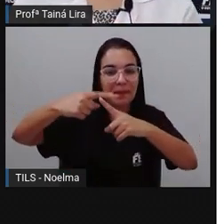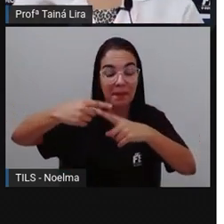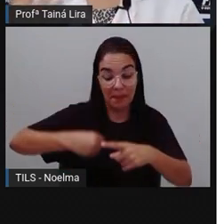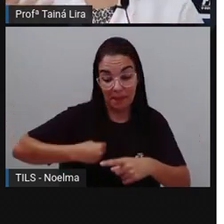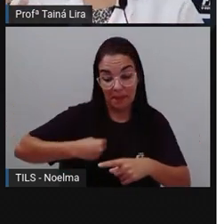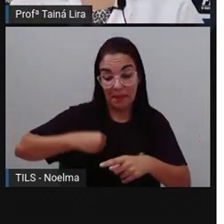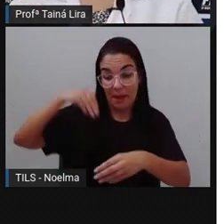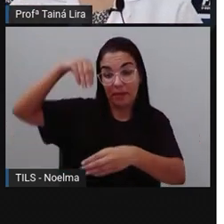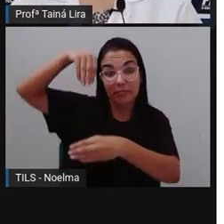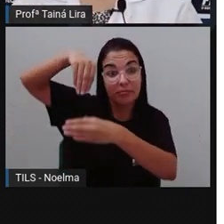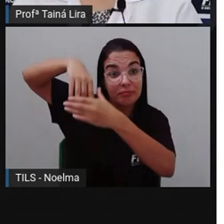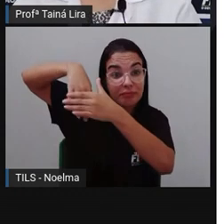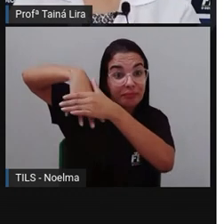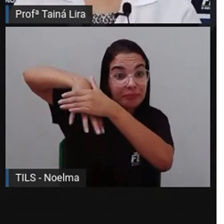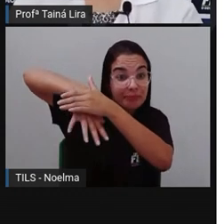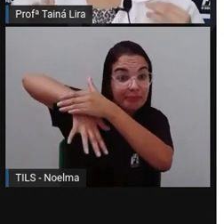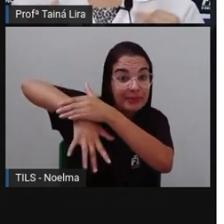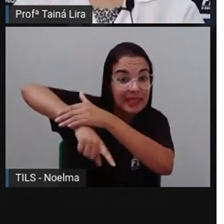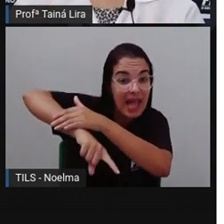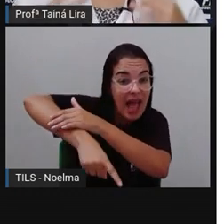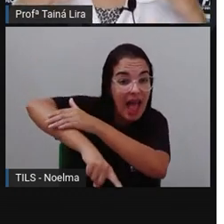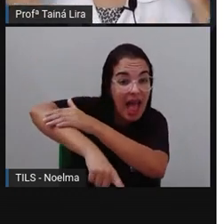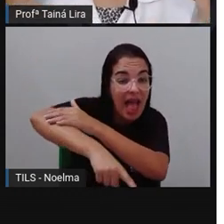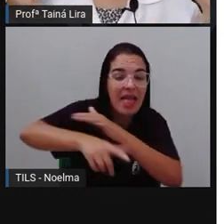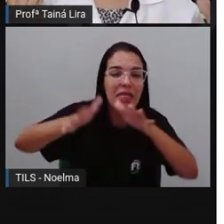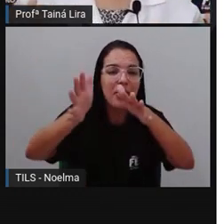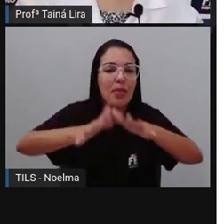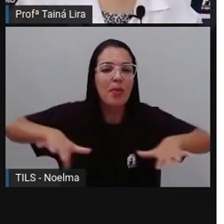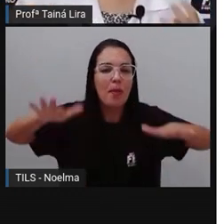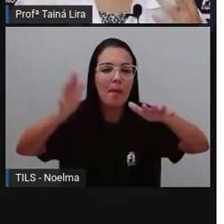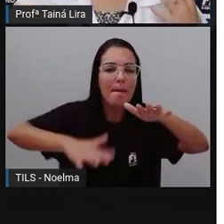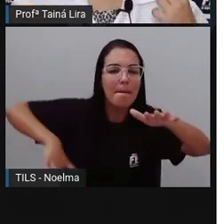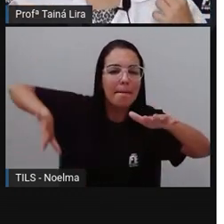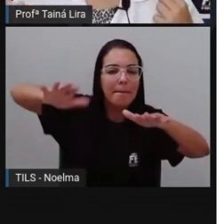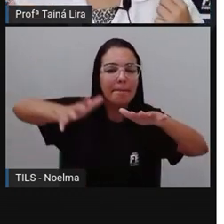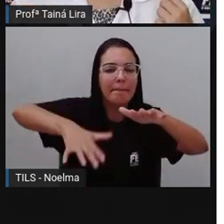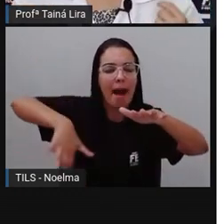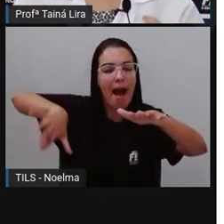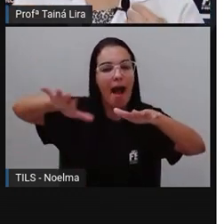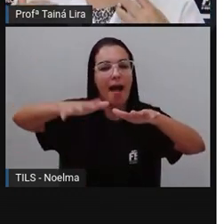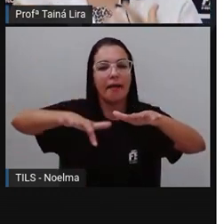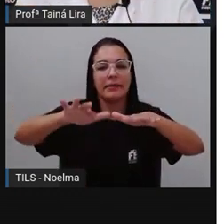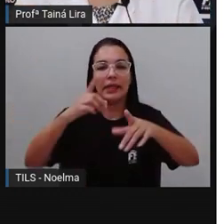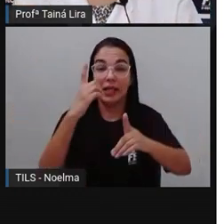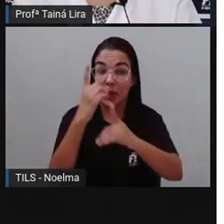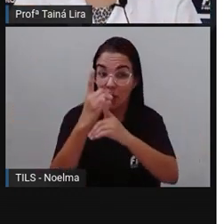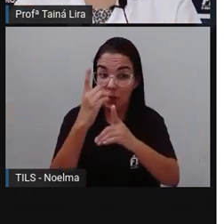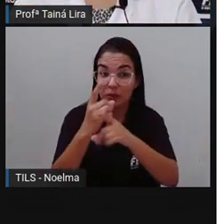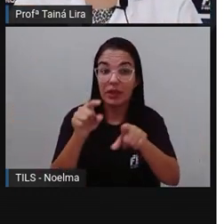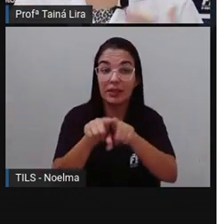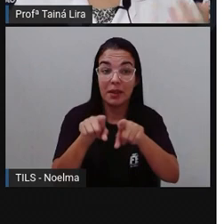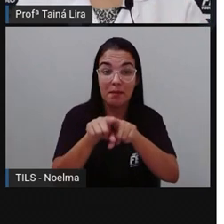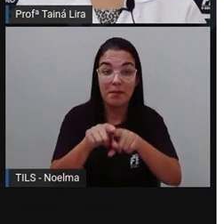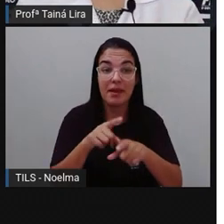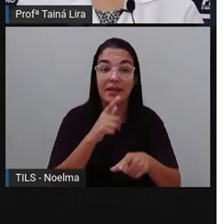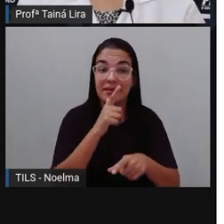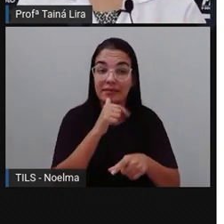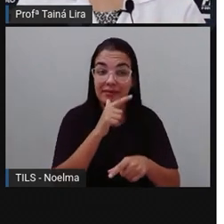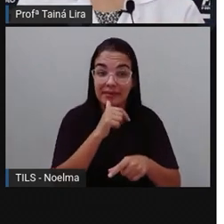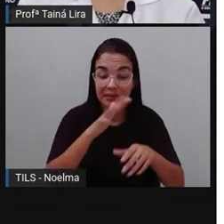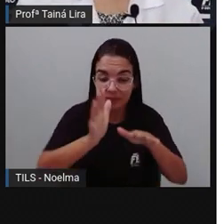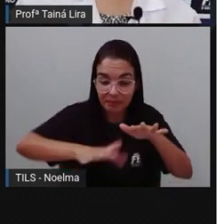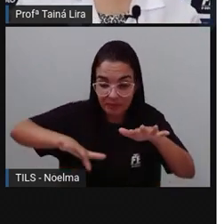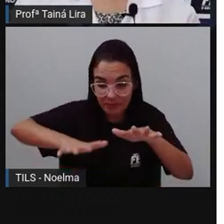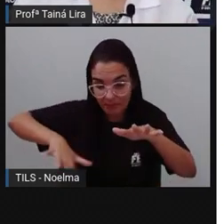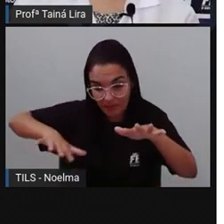marinhos, Principalmente no fundo do mar, Não é? É possível encontrarmos algas também Nas praias, não é? Na areia ali,